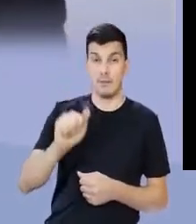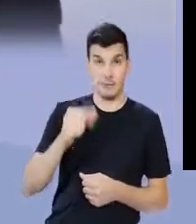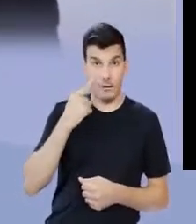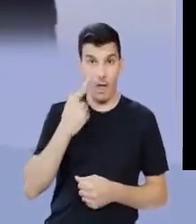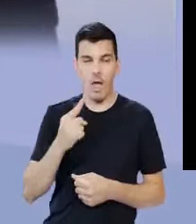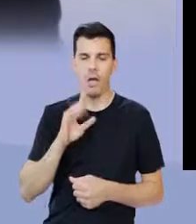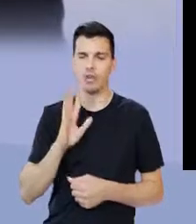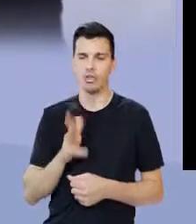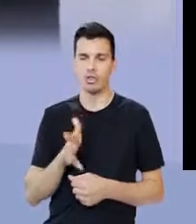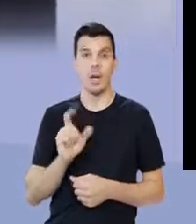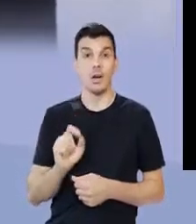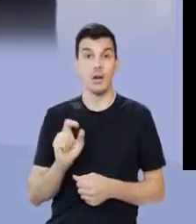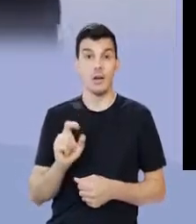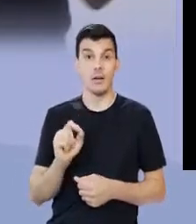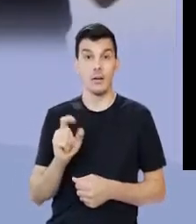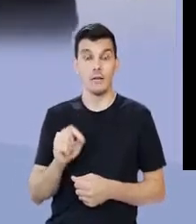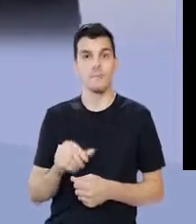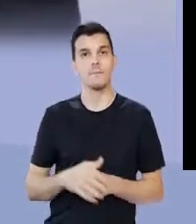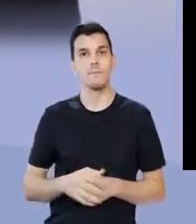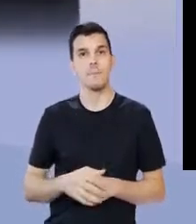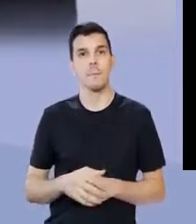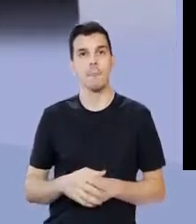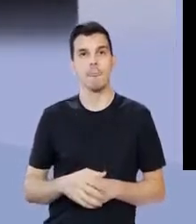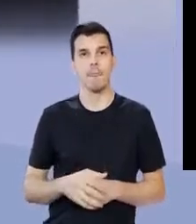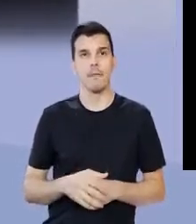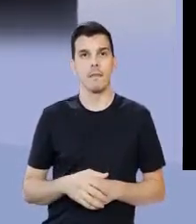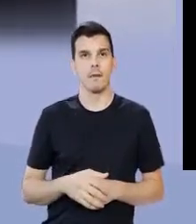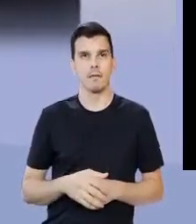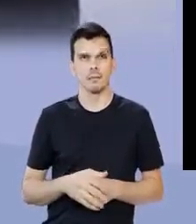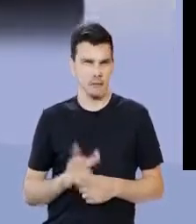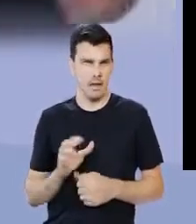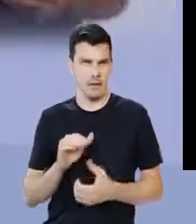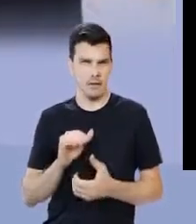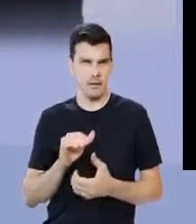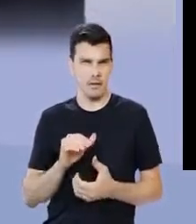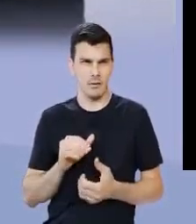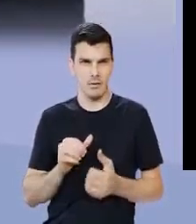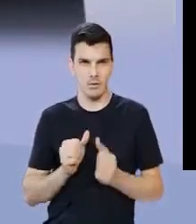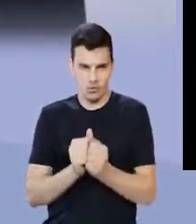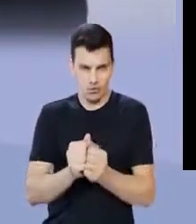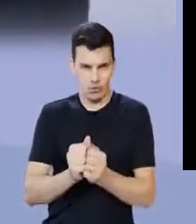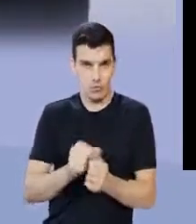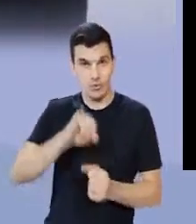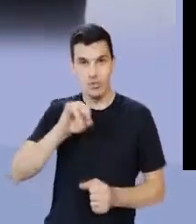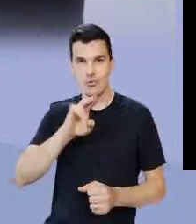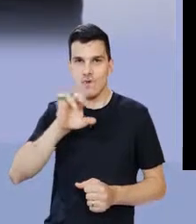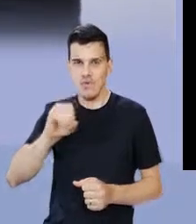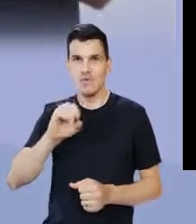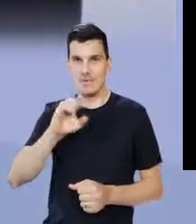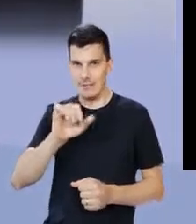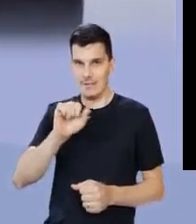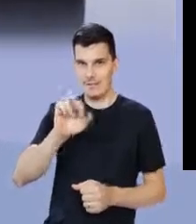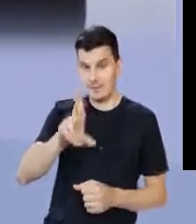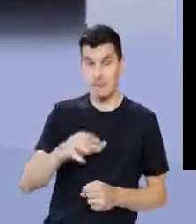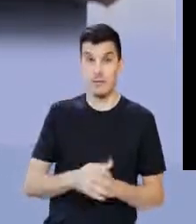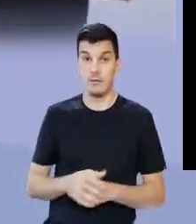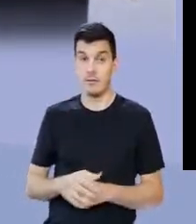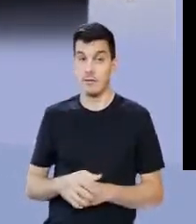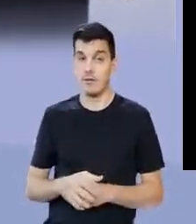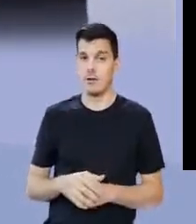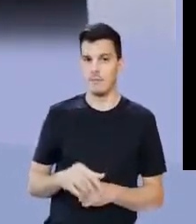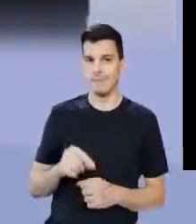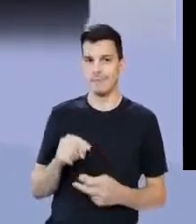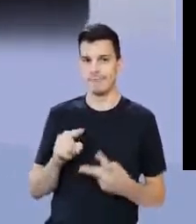olha que loucura, Cleóporta que já havia sido o quê? No caso, mulher de Júlio César, nas suas empreiteiras afora, empreitadas